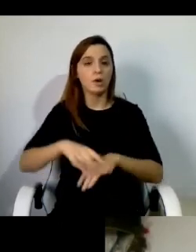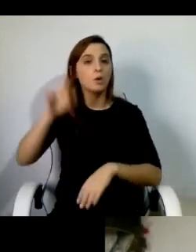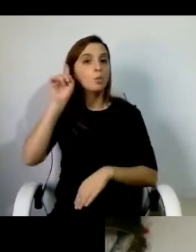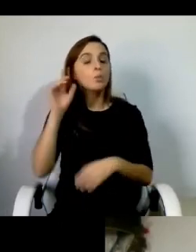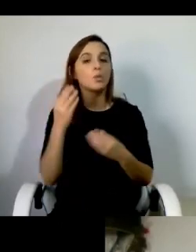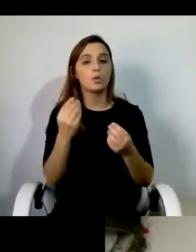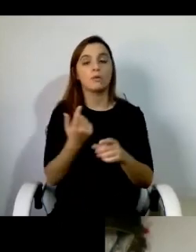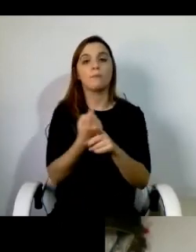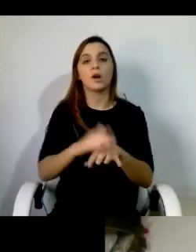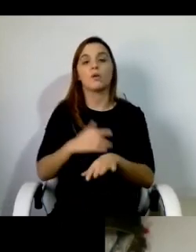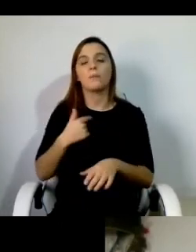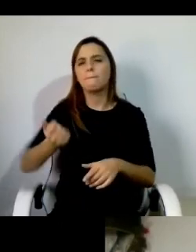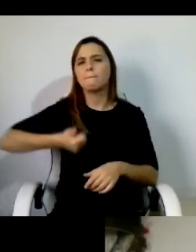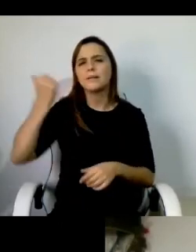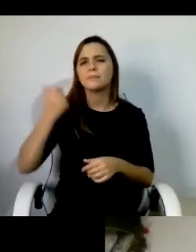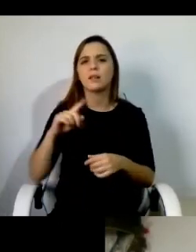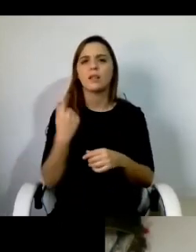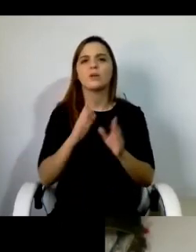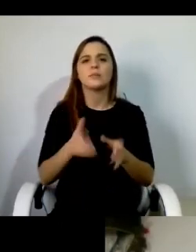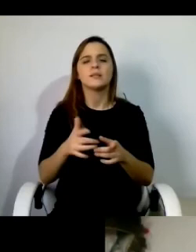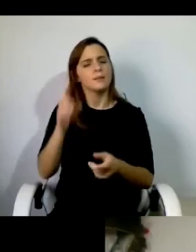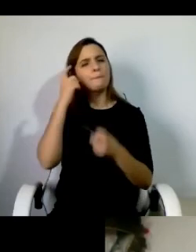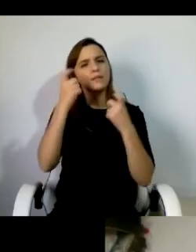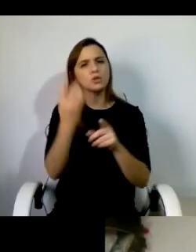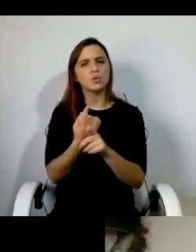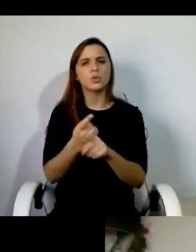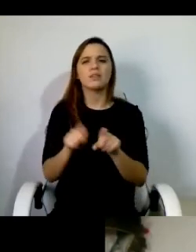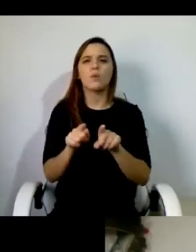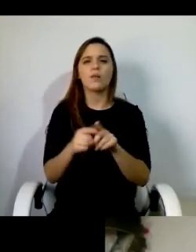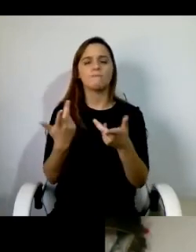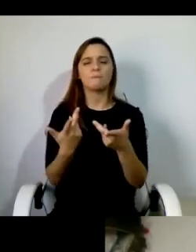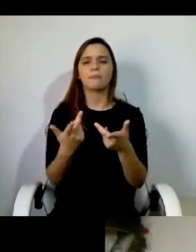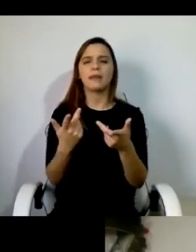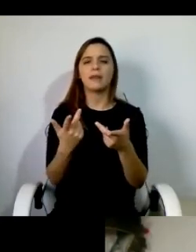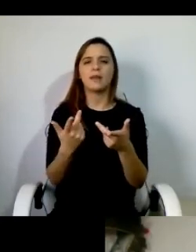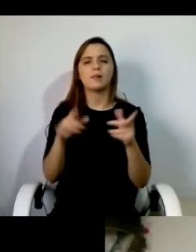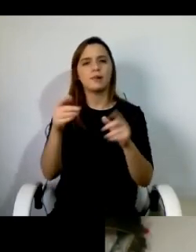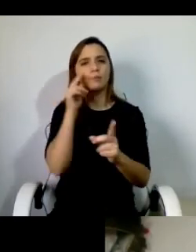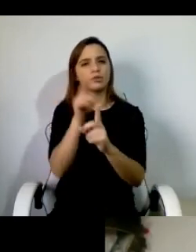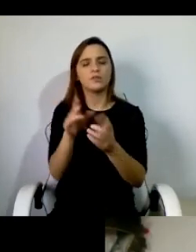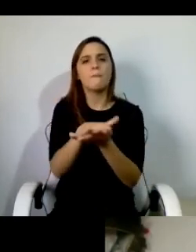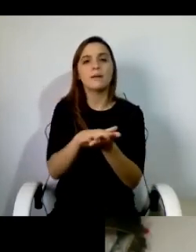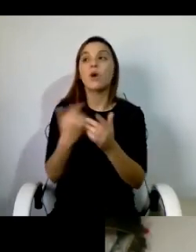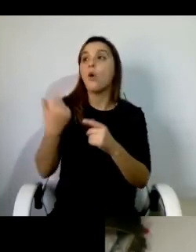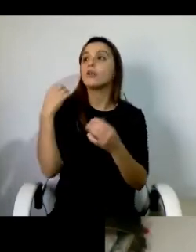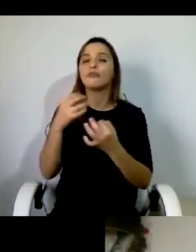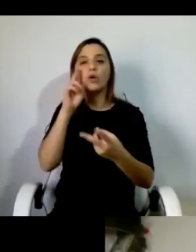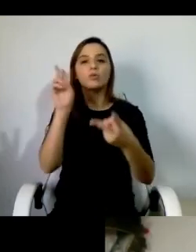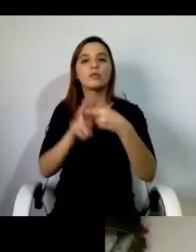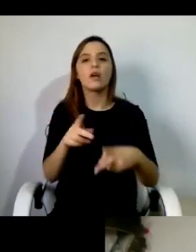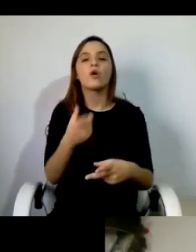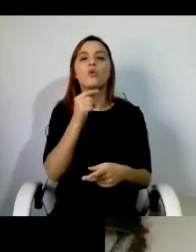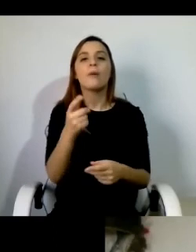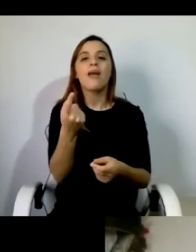sobretudo porque nós temos que começar a condicionar as coisas num ponto de vista mais largo ontem estive num encontro em que se falava de uma coisa que é a economia do cuidado